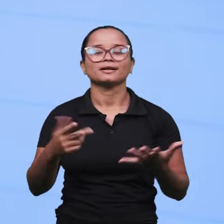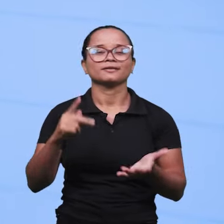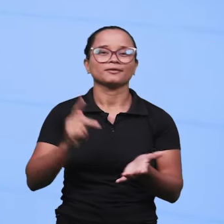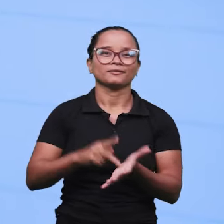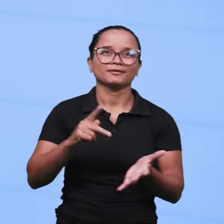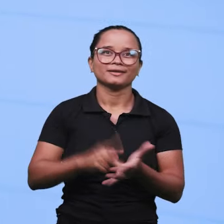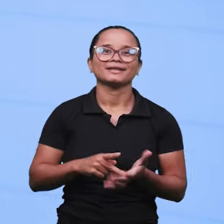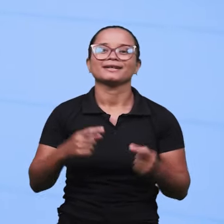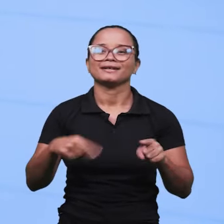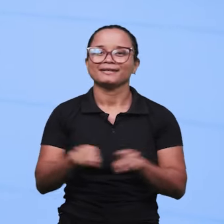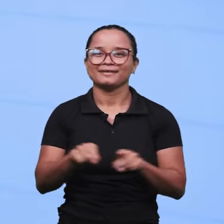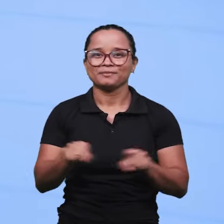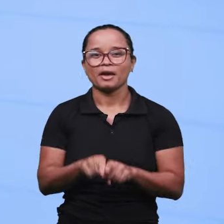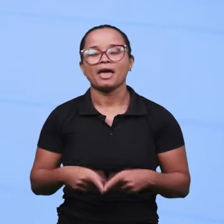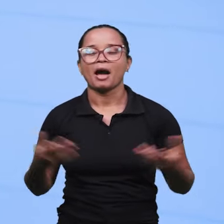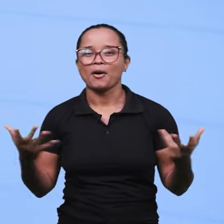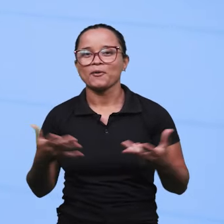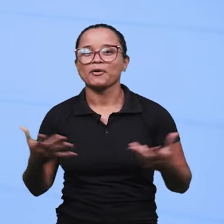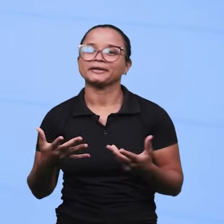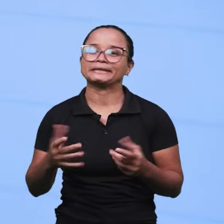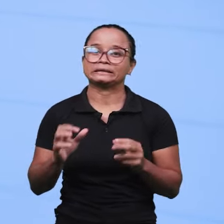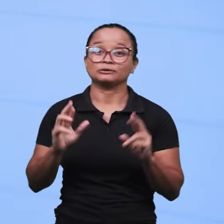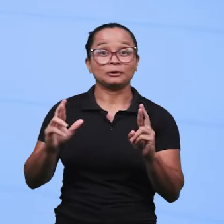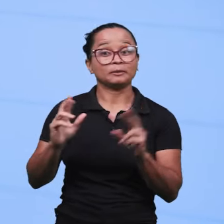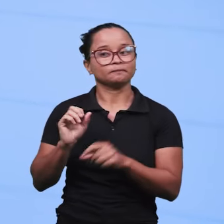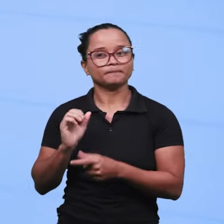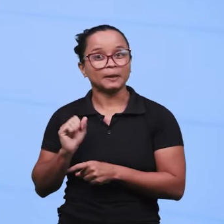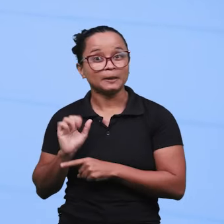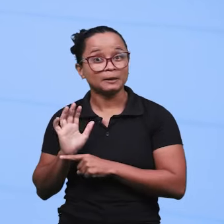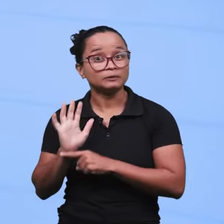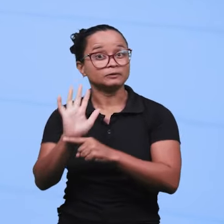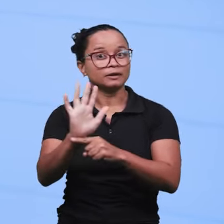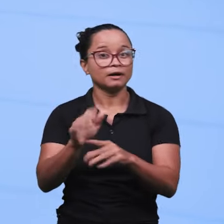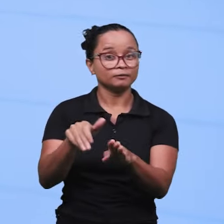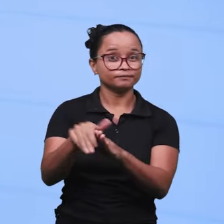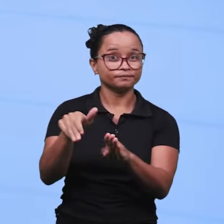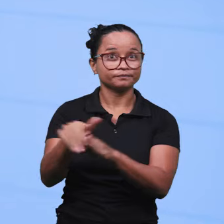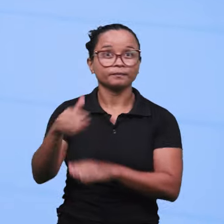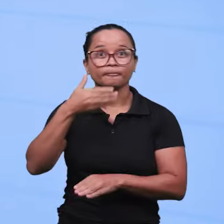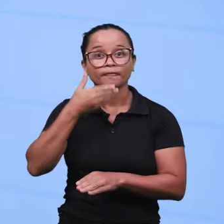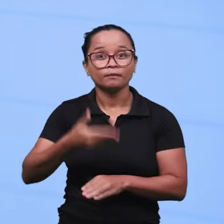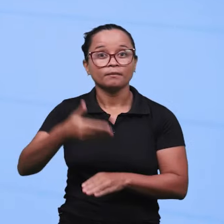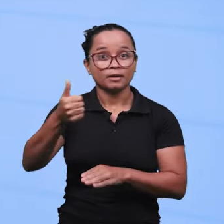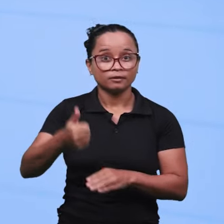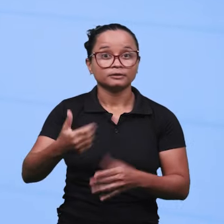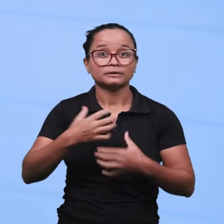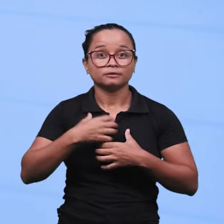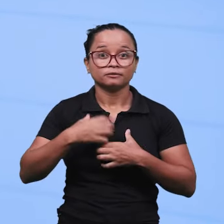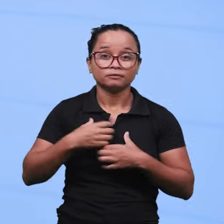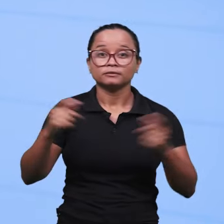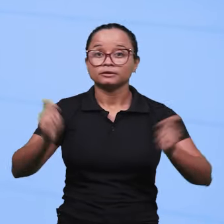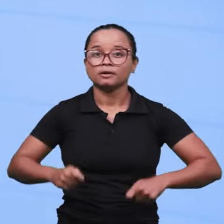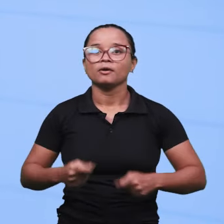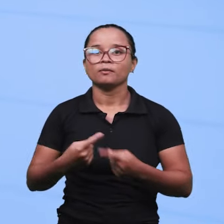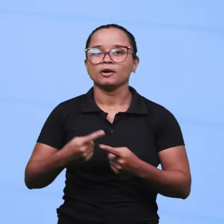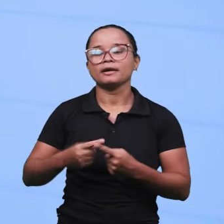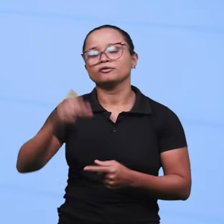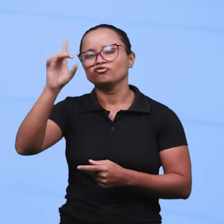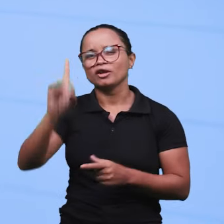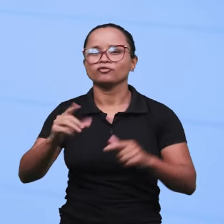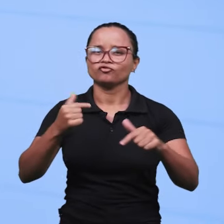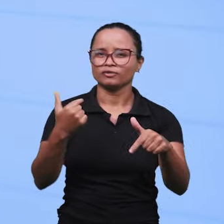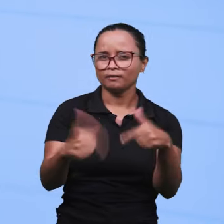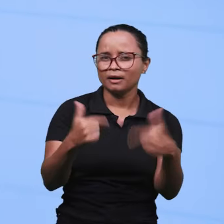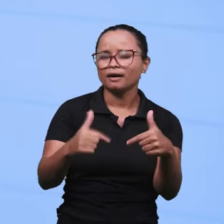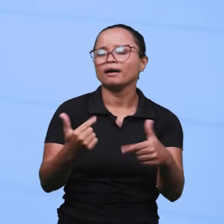espero poder aqui nesse programa ajudar os irmãos a orientá-los da melhor forma possível, questão dos seus direitos trabalhistas,